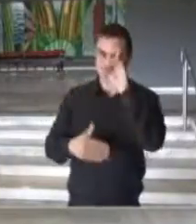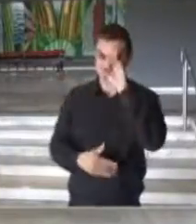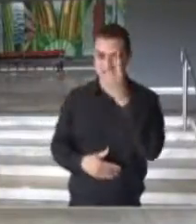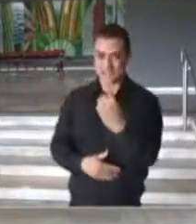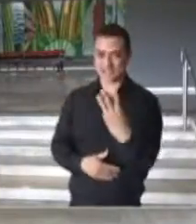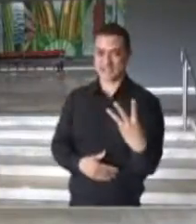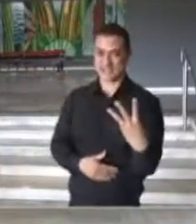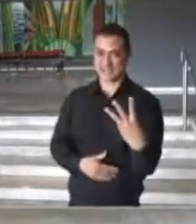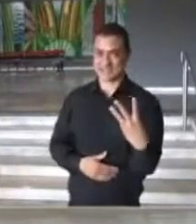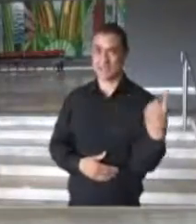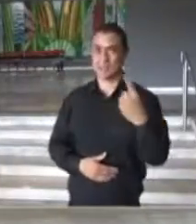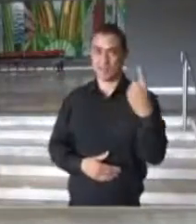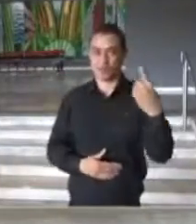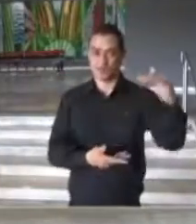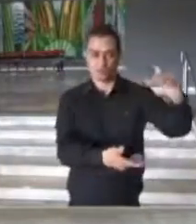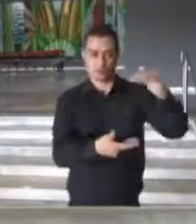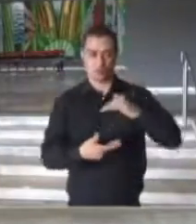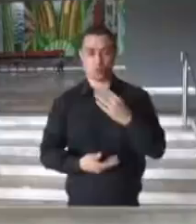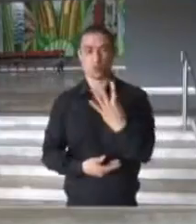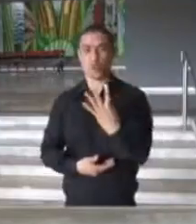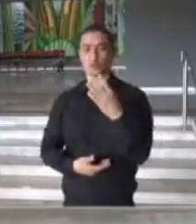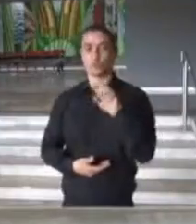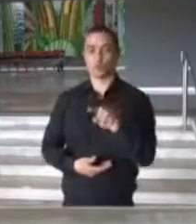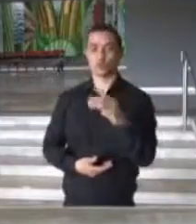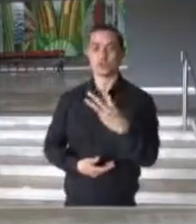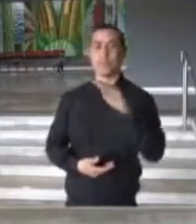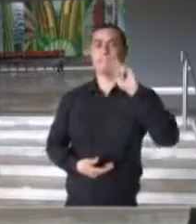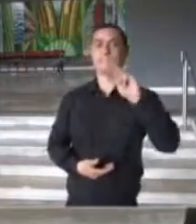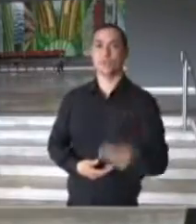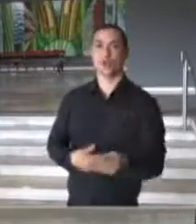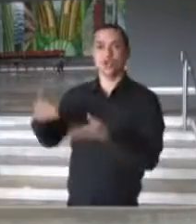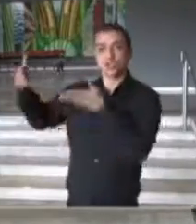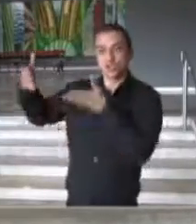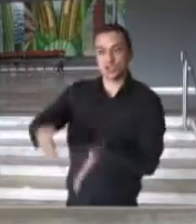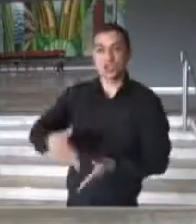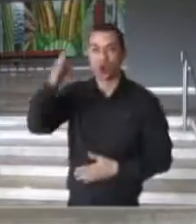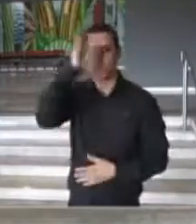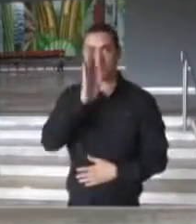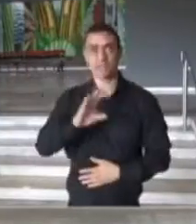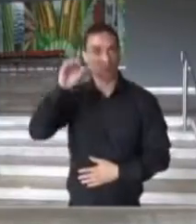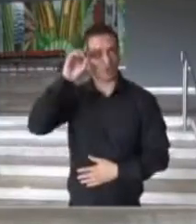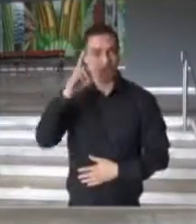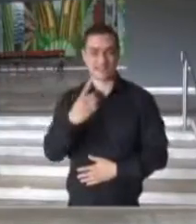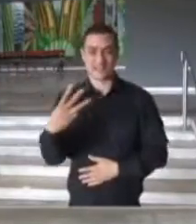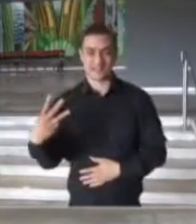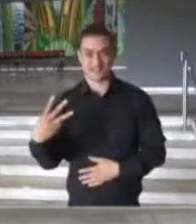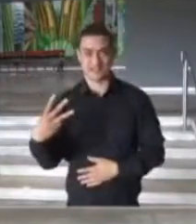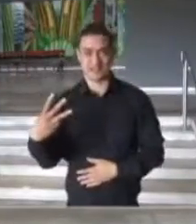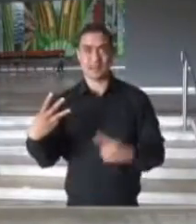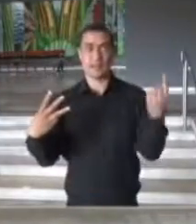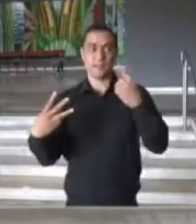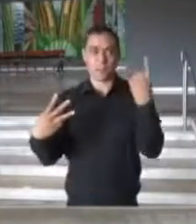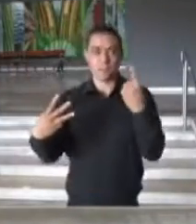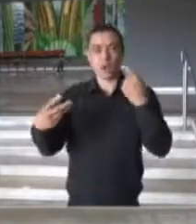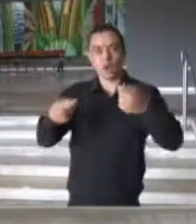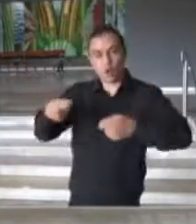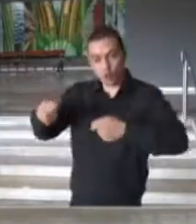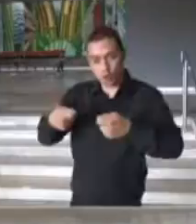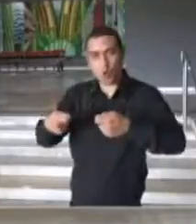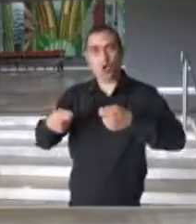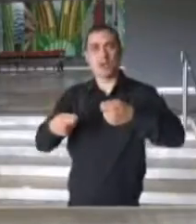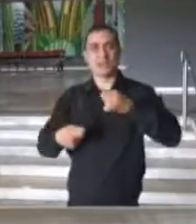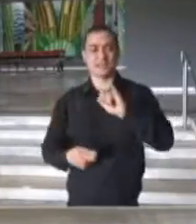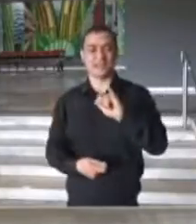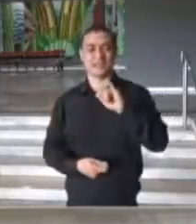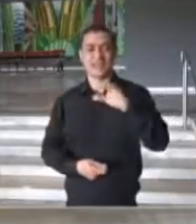o primeiro carregamento de 4,3 milhões chega no Brasil. Ele tem que passar pelo controle de qualidade do